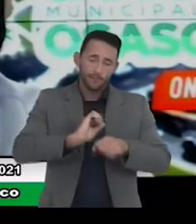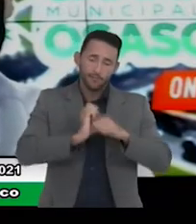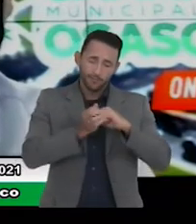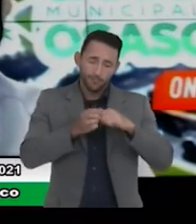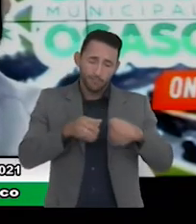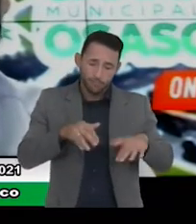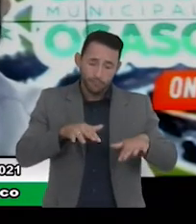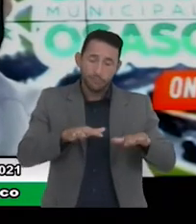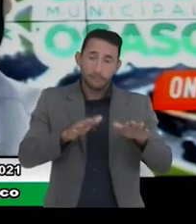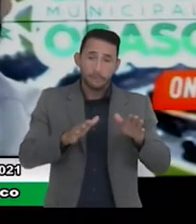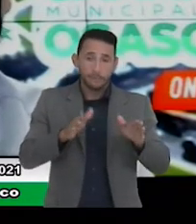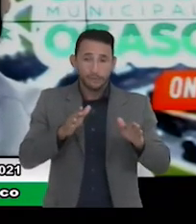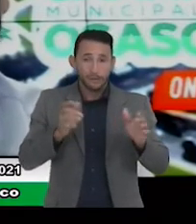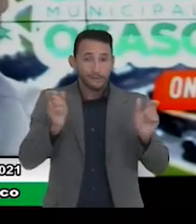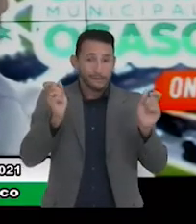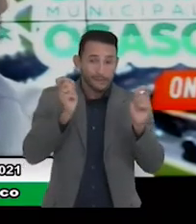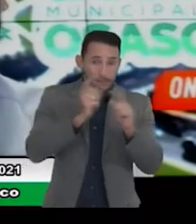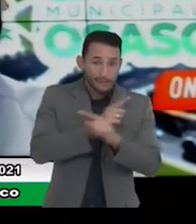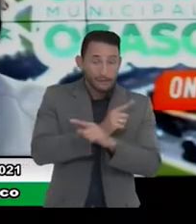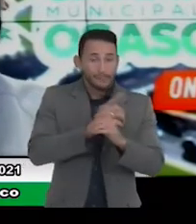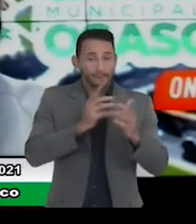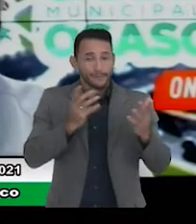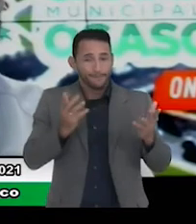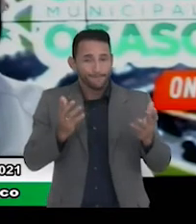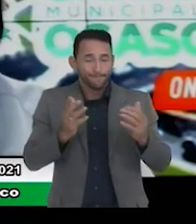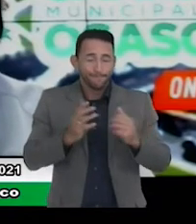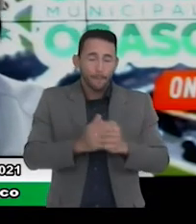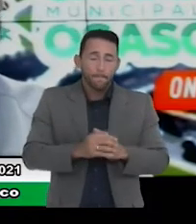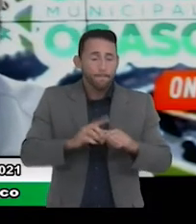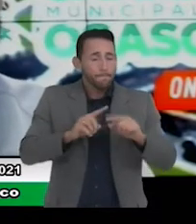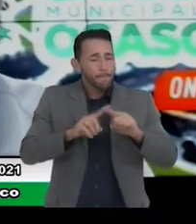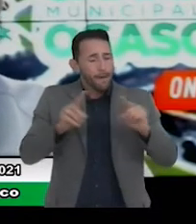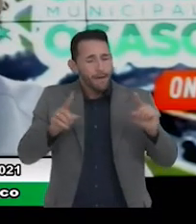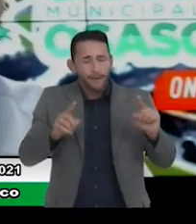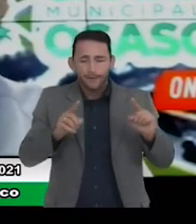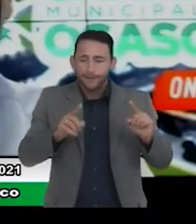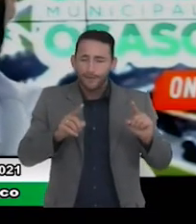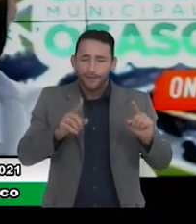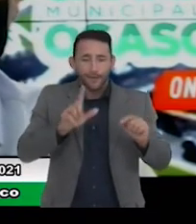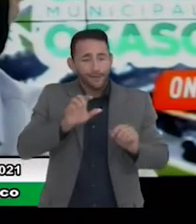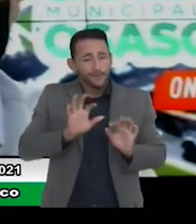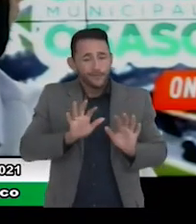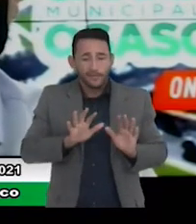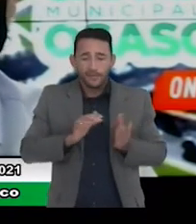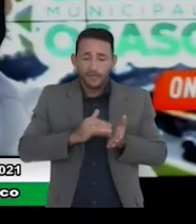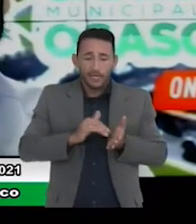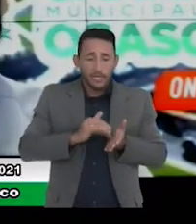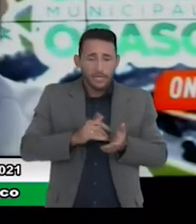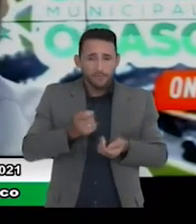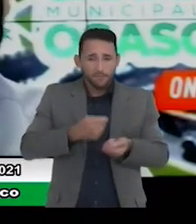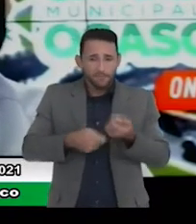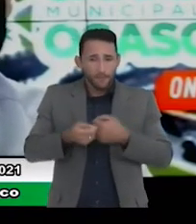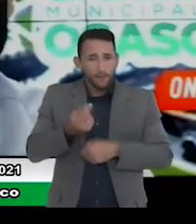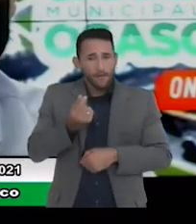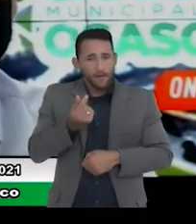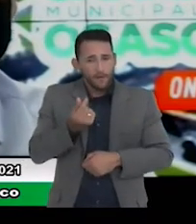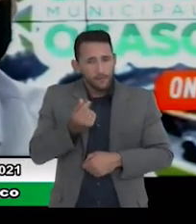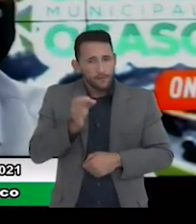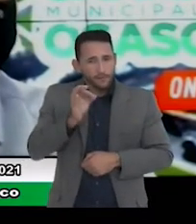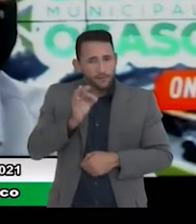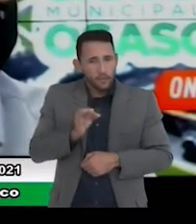a pandemia do Covid-19 e mesmo assim secretaria de finanças veio aqui na audiência pública